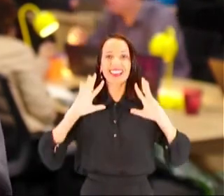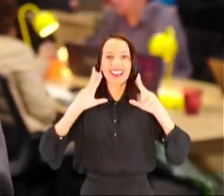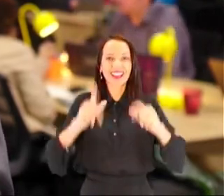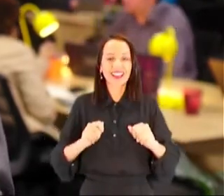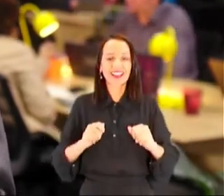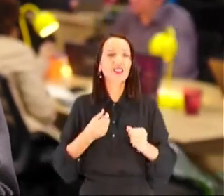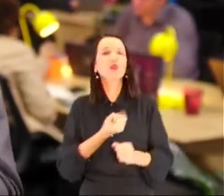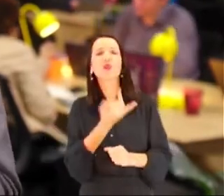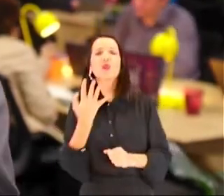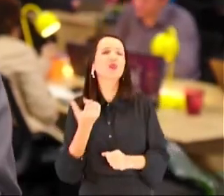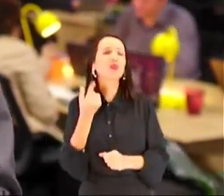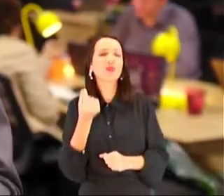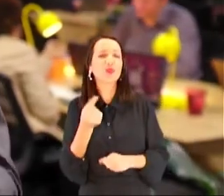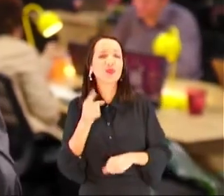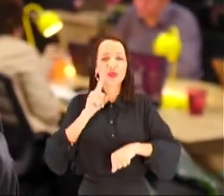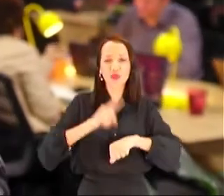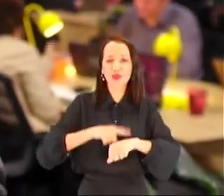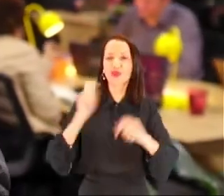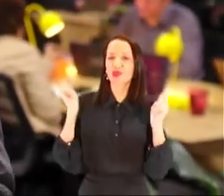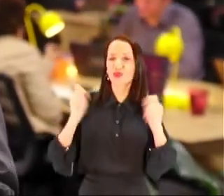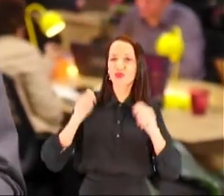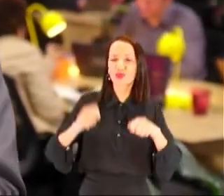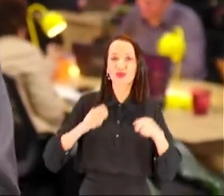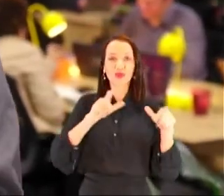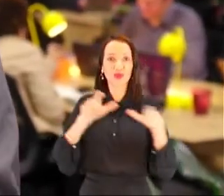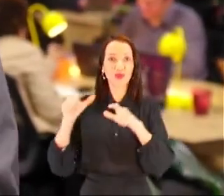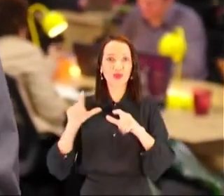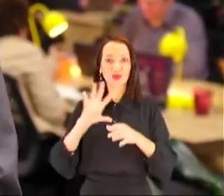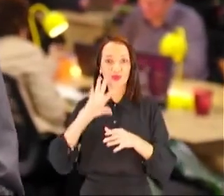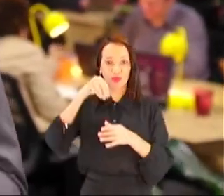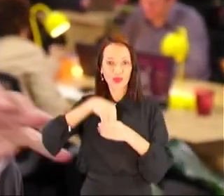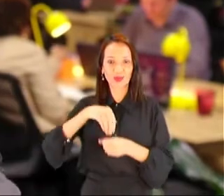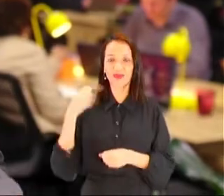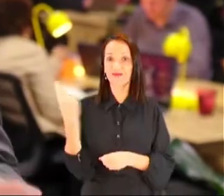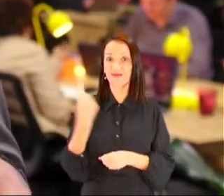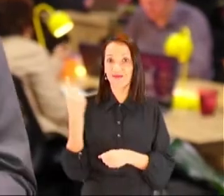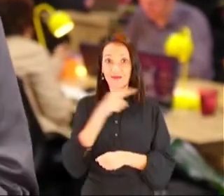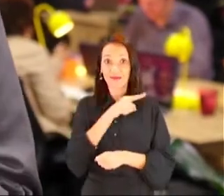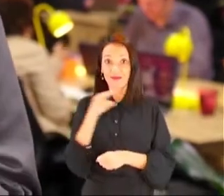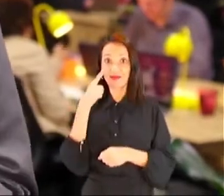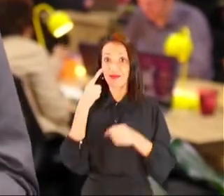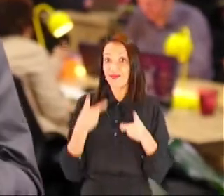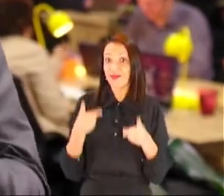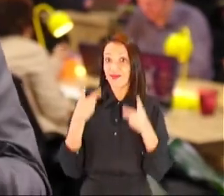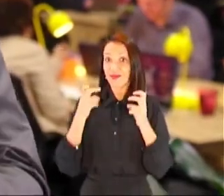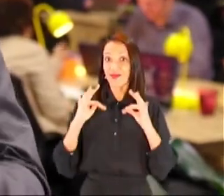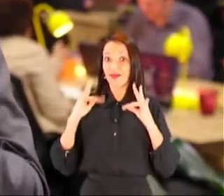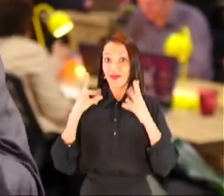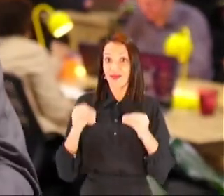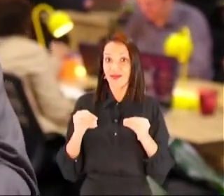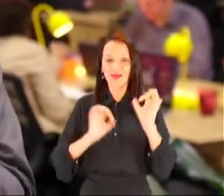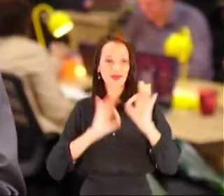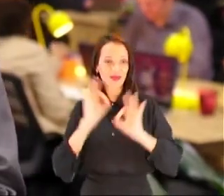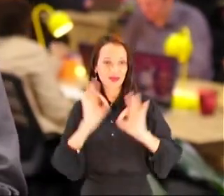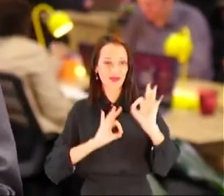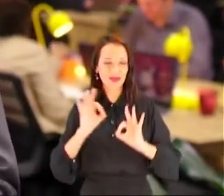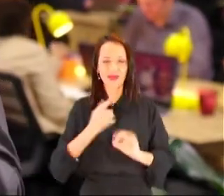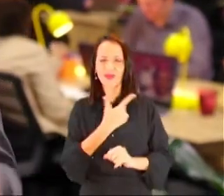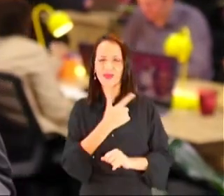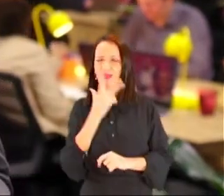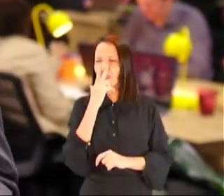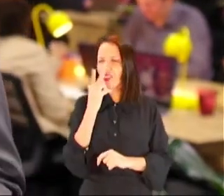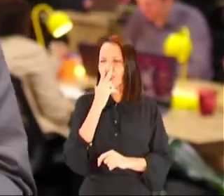proximidade. Nós vamos contar tudo. Quanto vai custar, quanto tempo vai levar, onde a gente vai implantar primeiro.